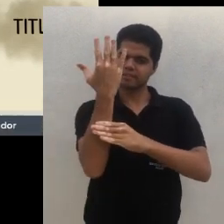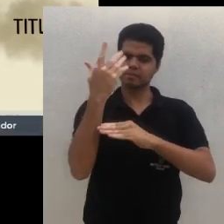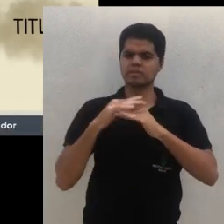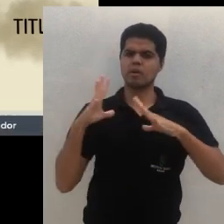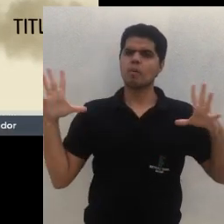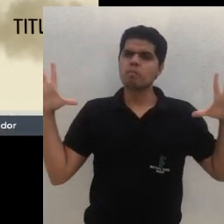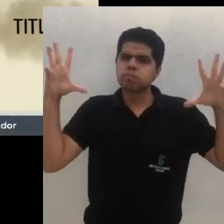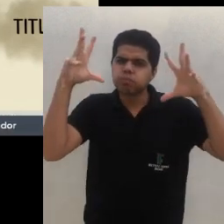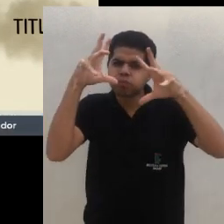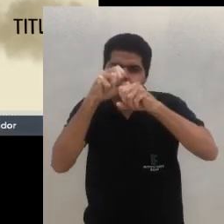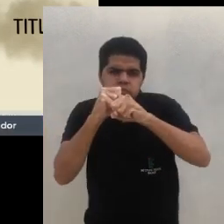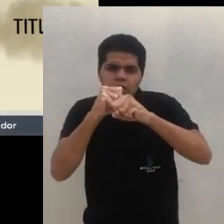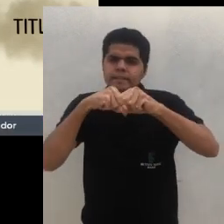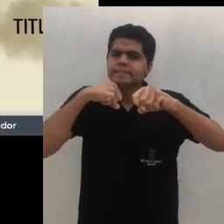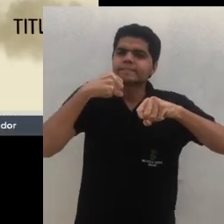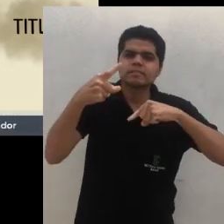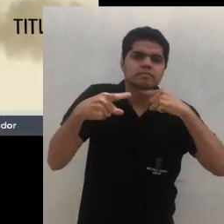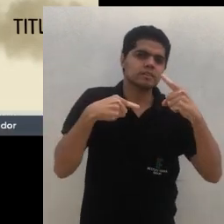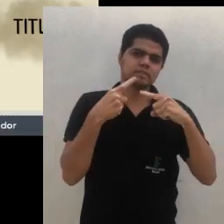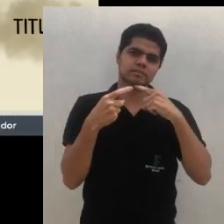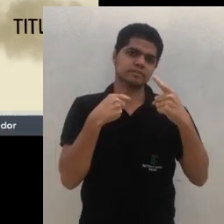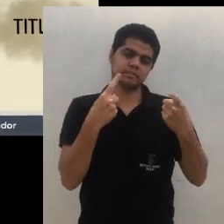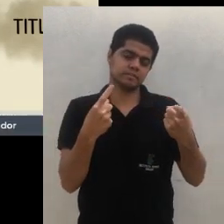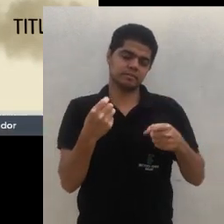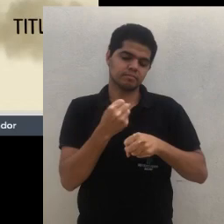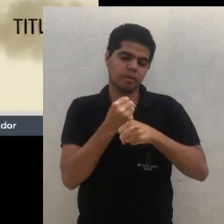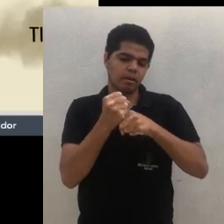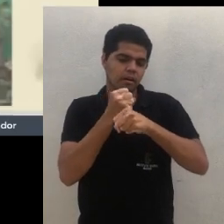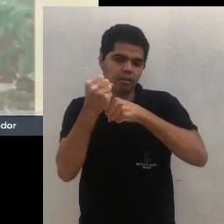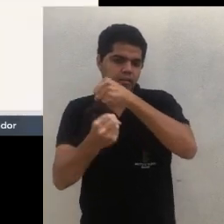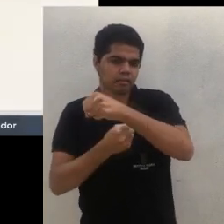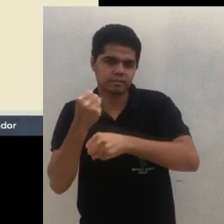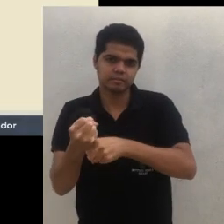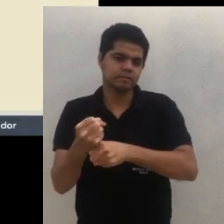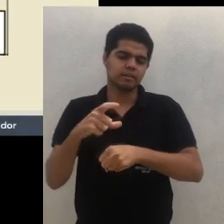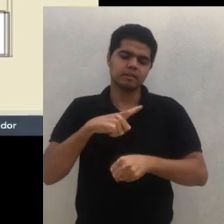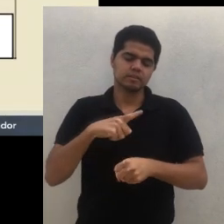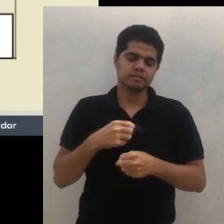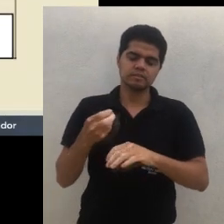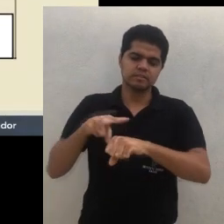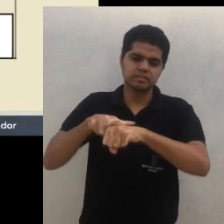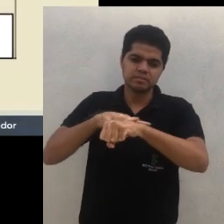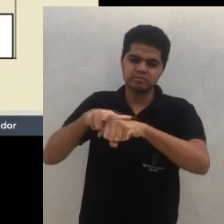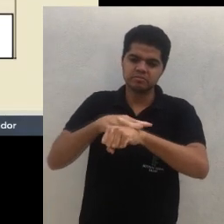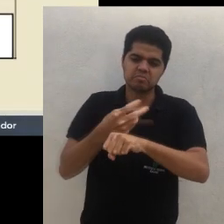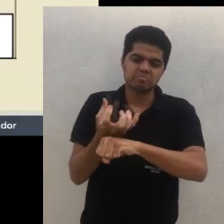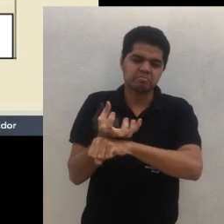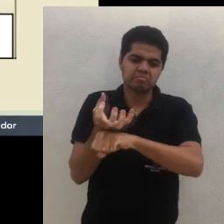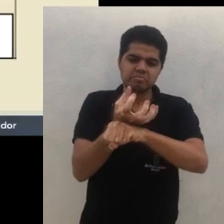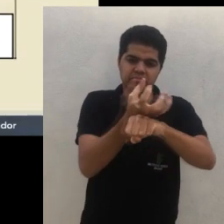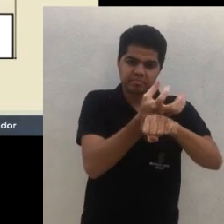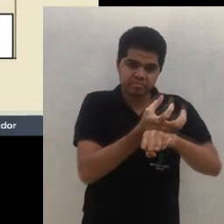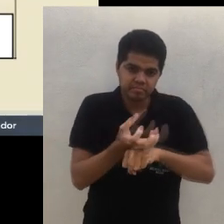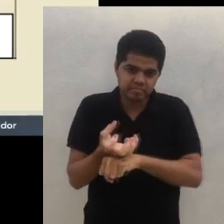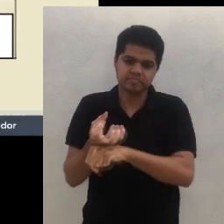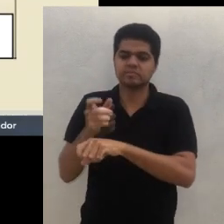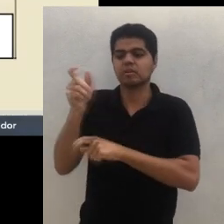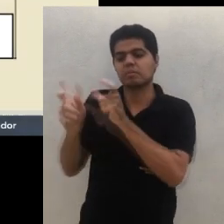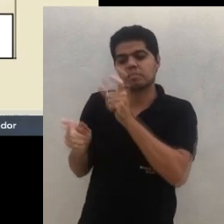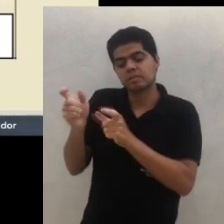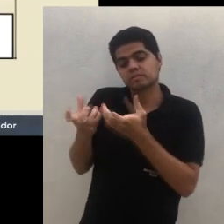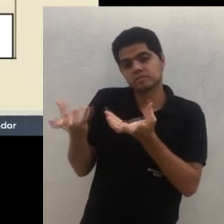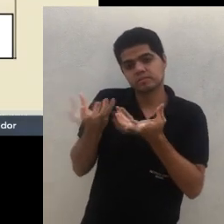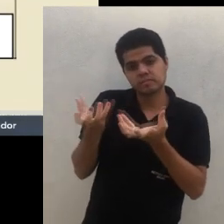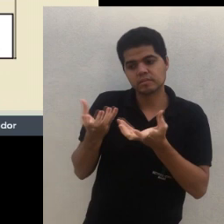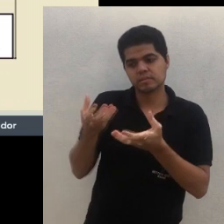das hortaliças e de outros produtos desses que esse agricultor continua querendo plantar. Então, aí tem um desenho do SAF, por